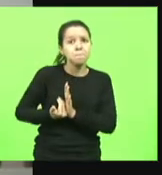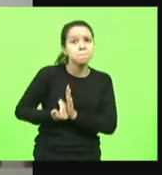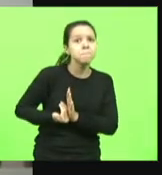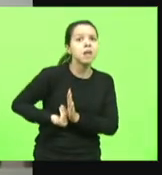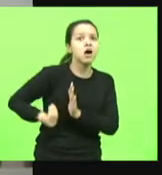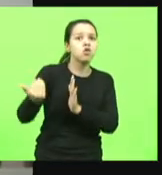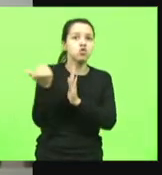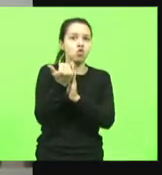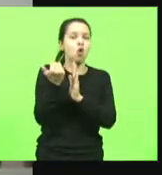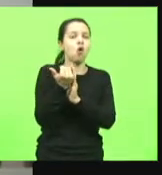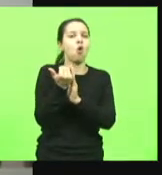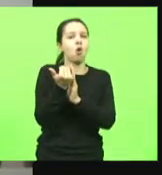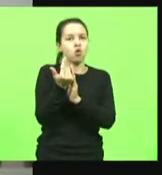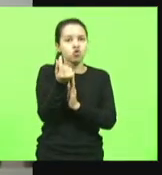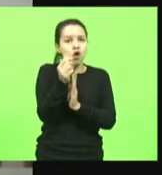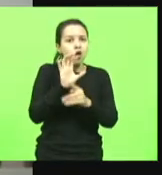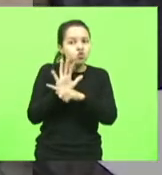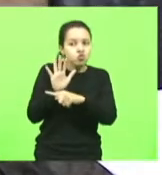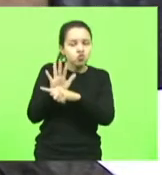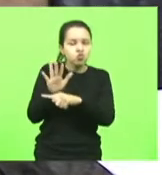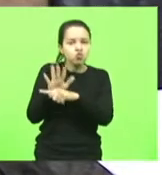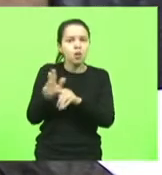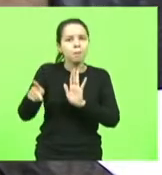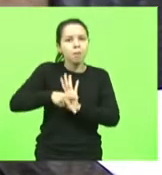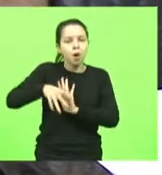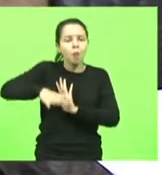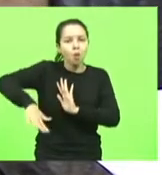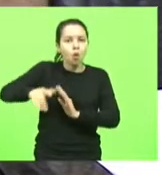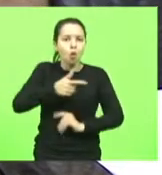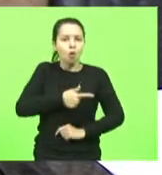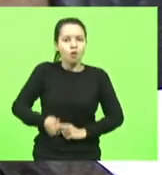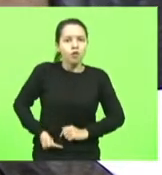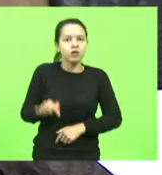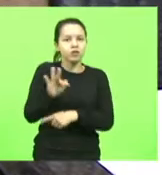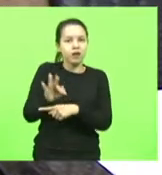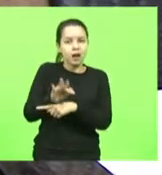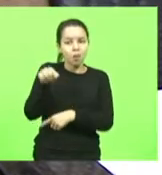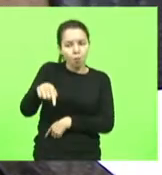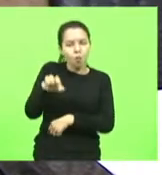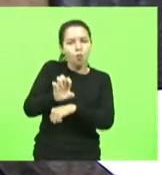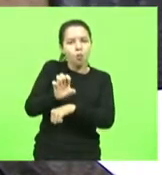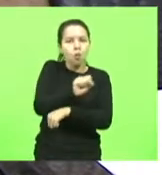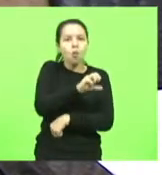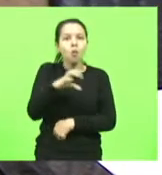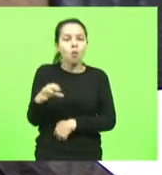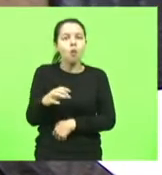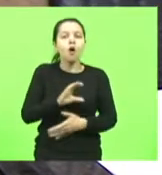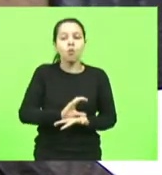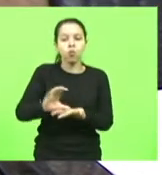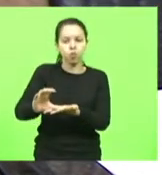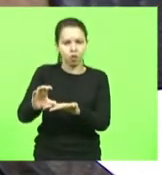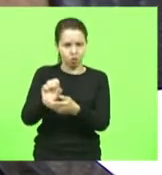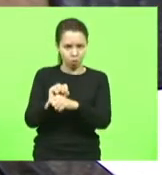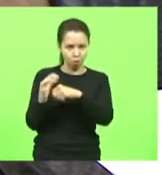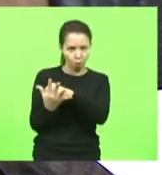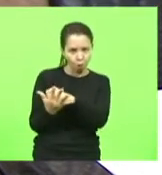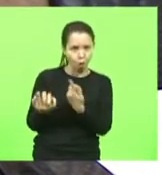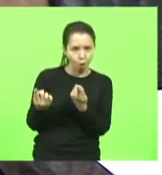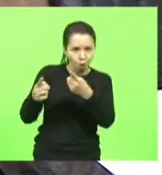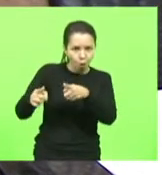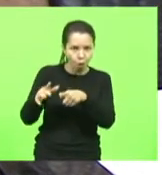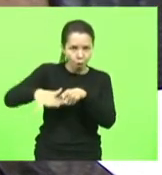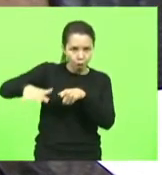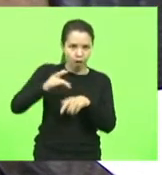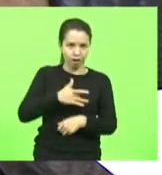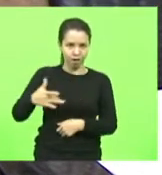entre aspas, ajuda financeira que veio do governo federal para Santa Catarina, não foi para combater o Covid, não foi para a saúde,